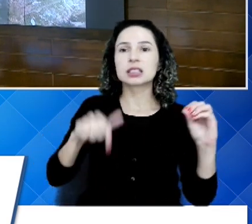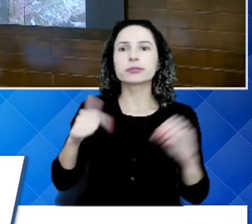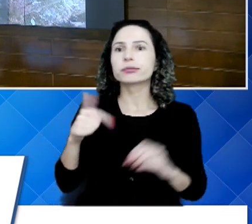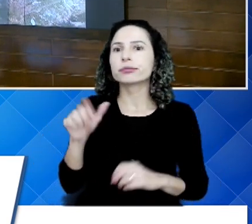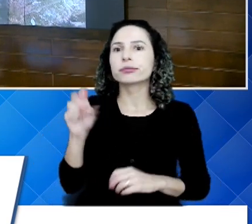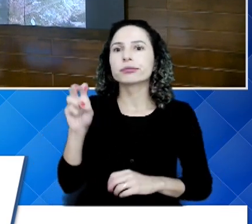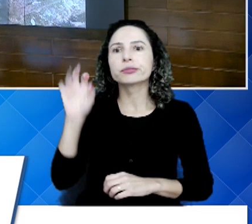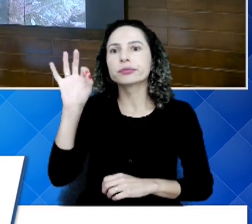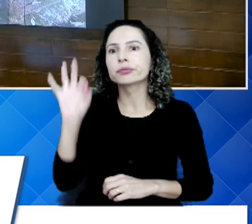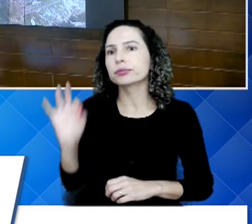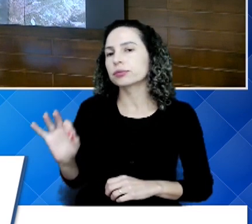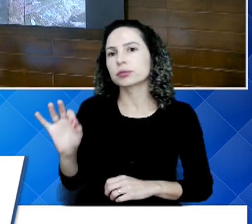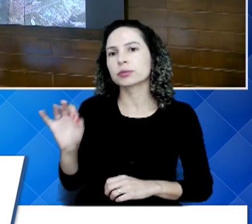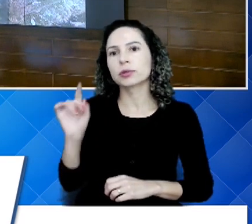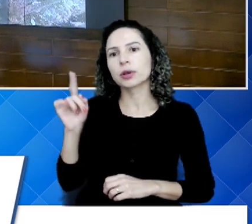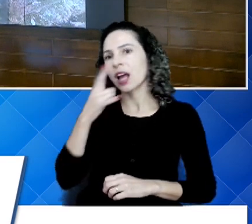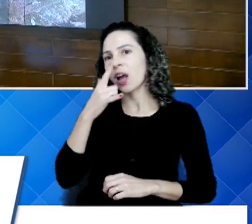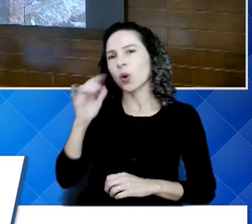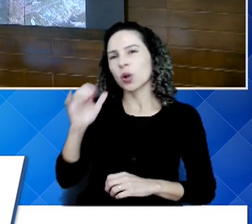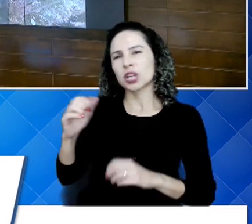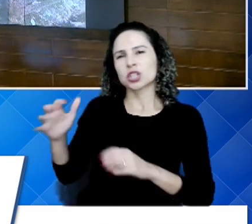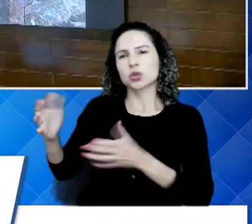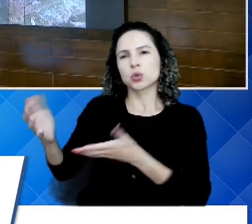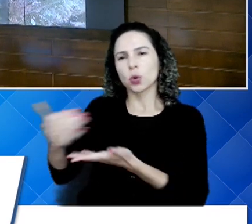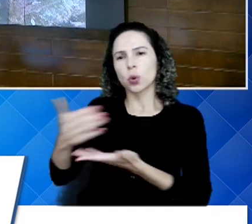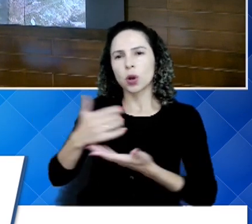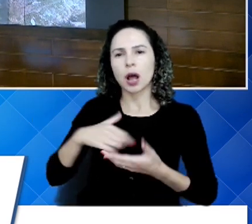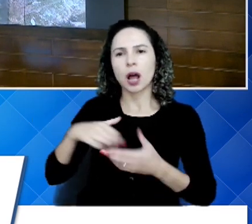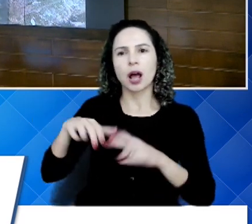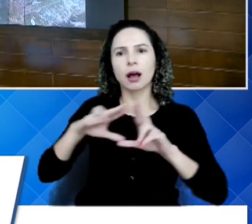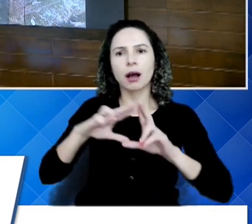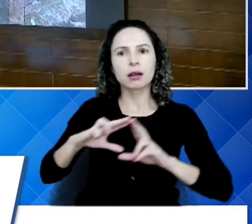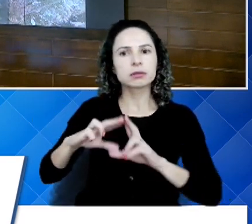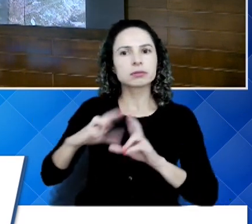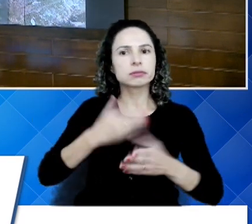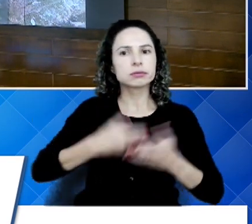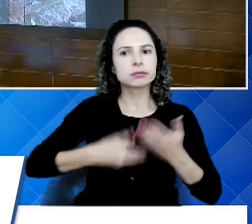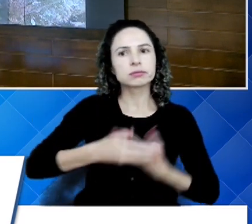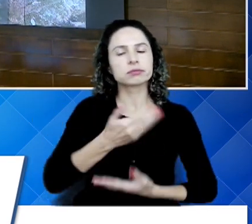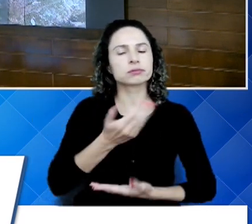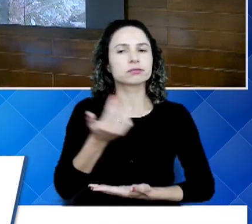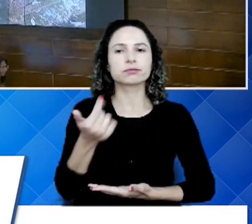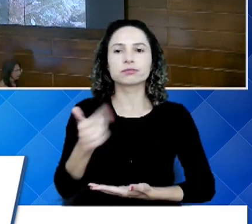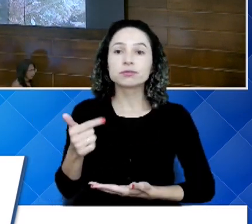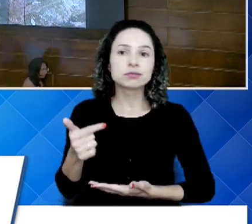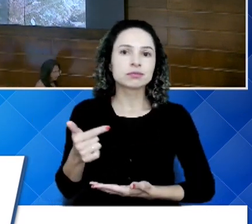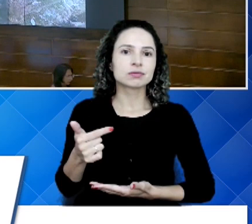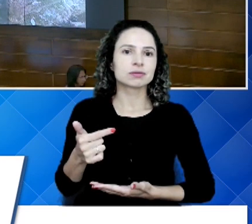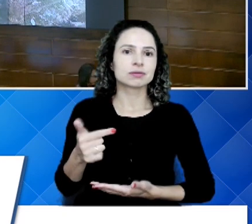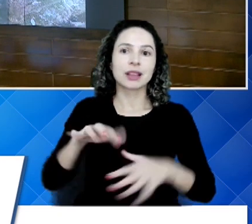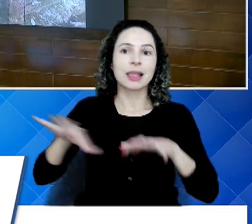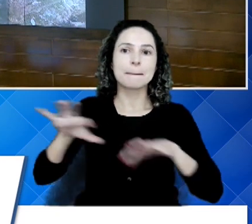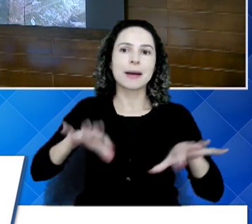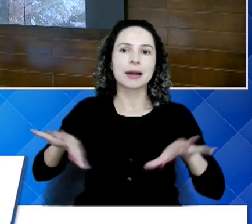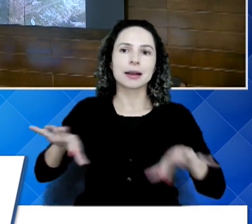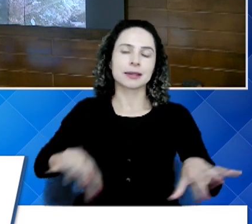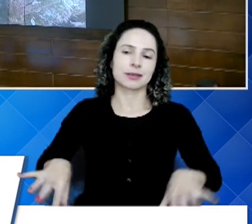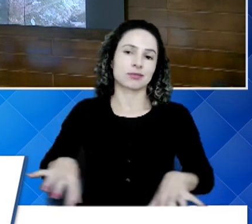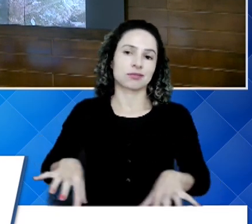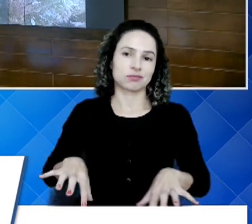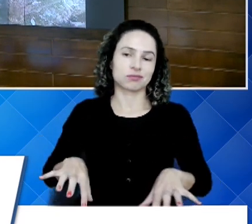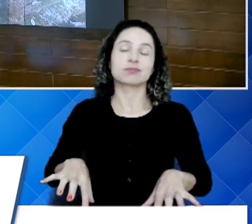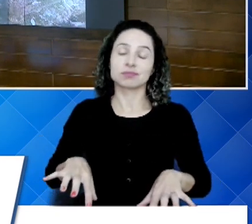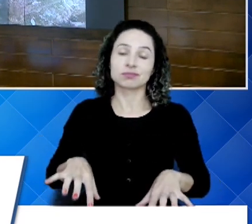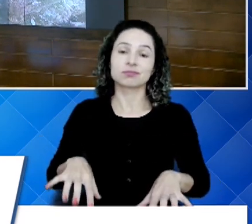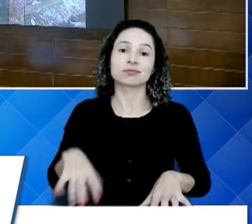% do que o lixo coletado é feito a separação. Então, quer dizer,